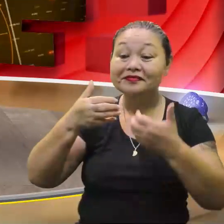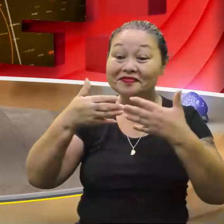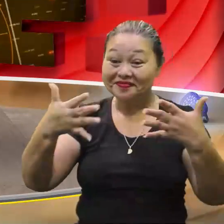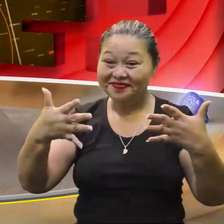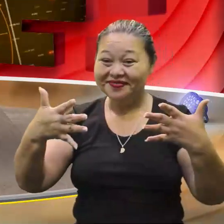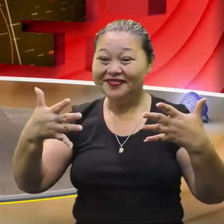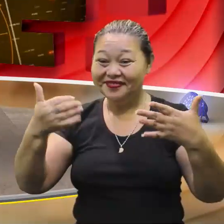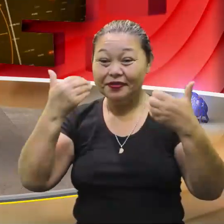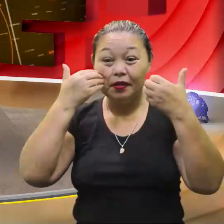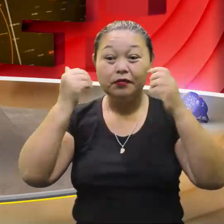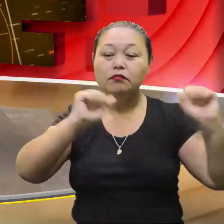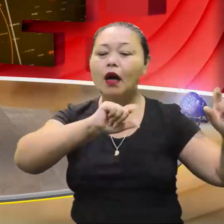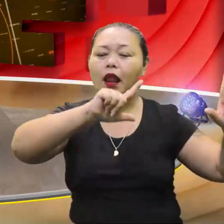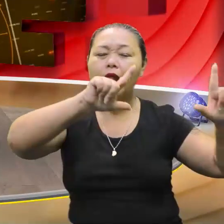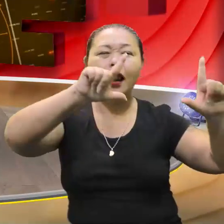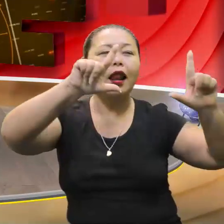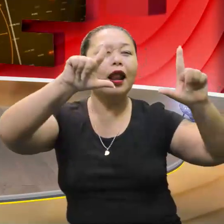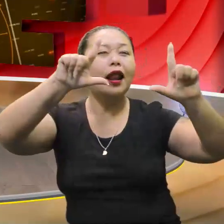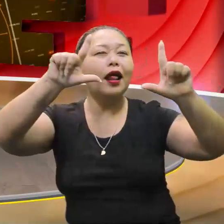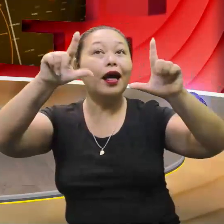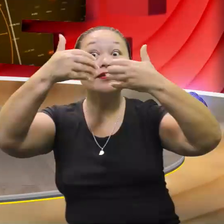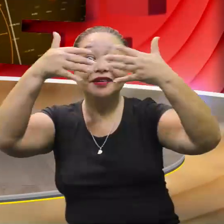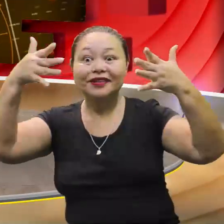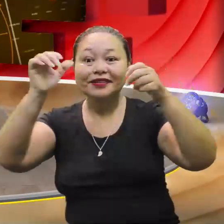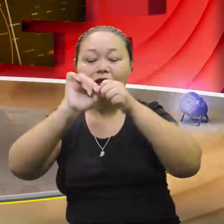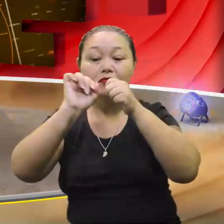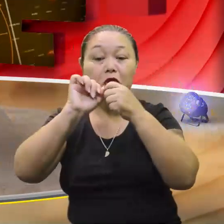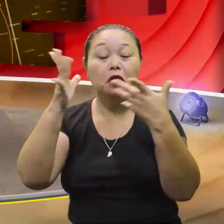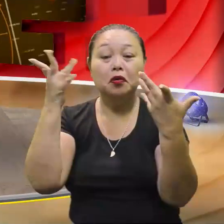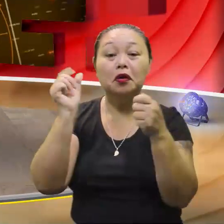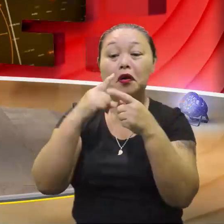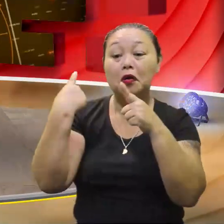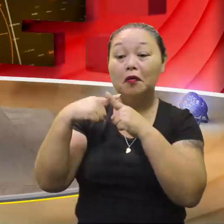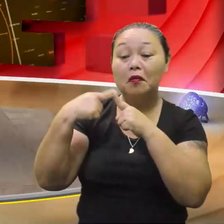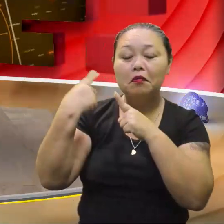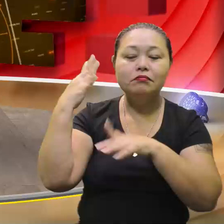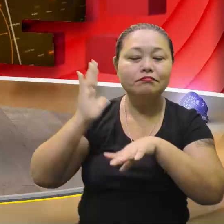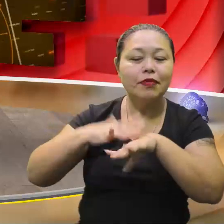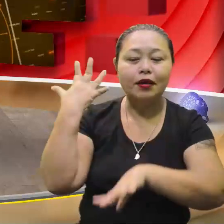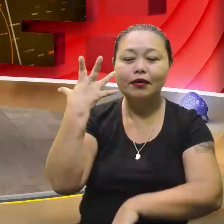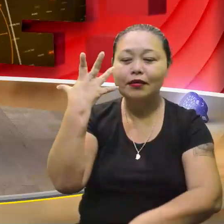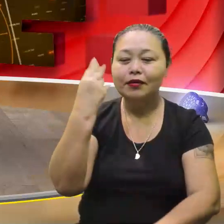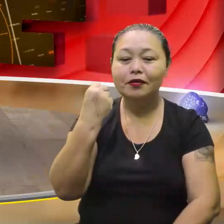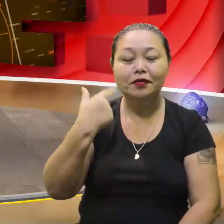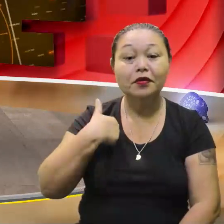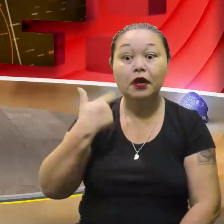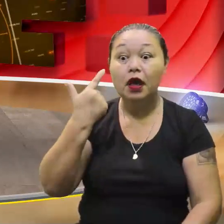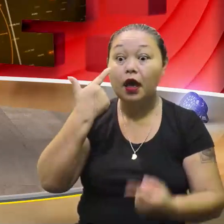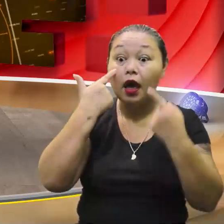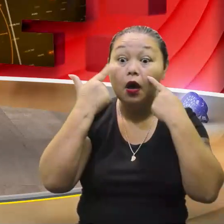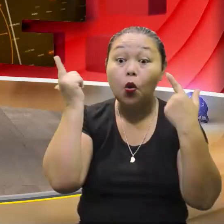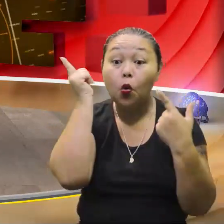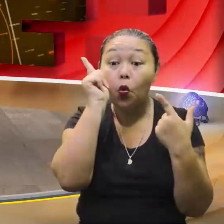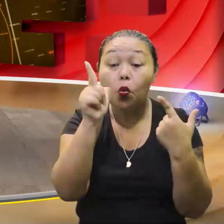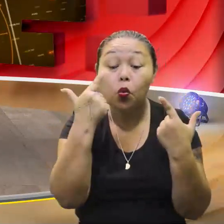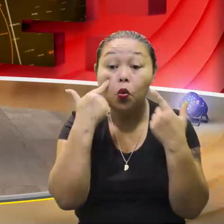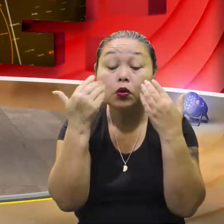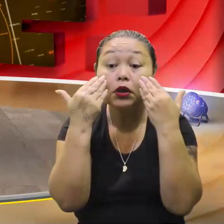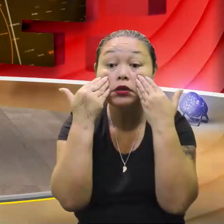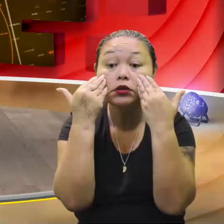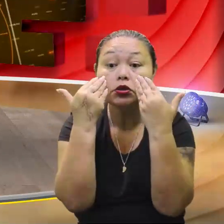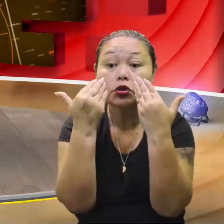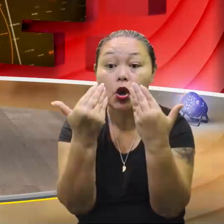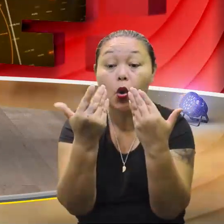é muito bonita, né? Eu me amarro, né? E é mais bonita ainda porque é seguinte, você consegue enxergar naquilo